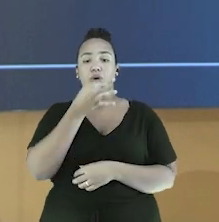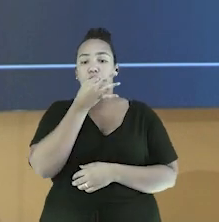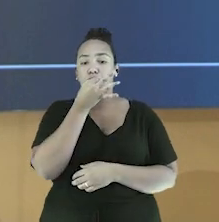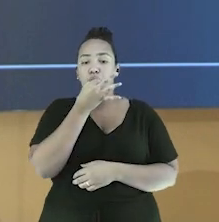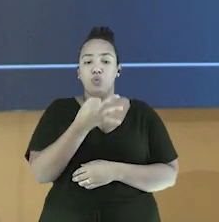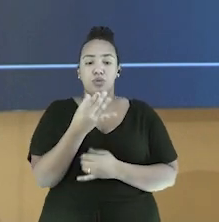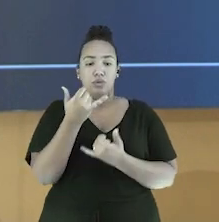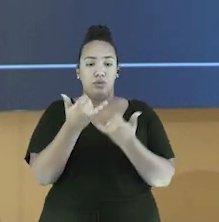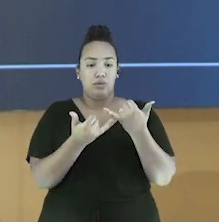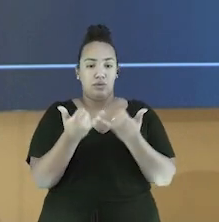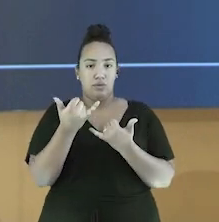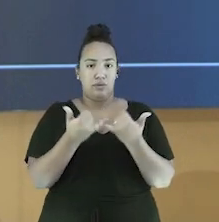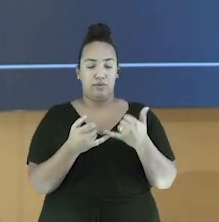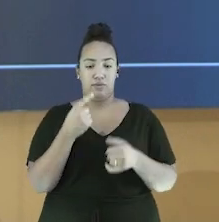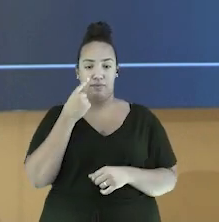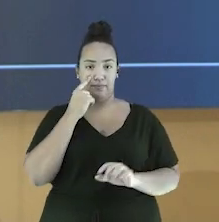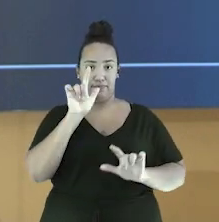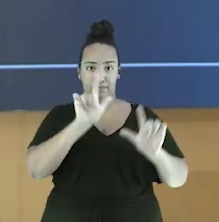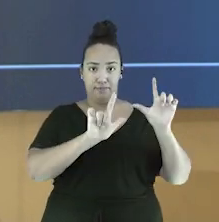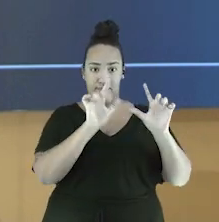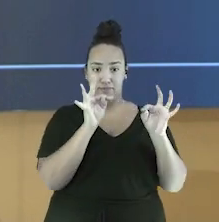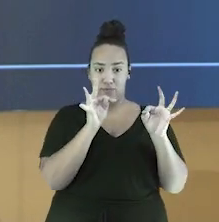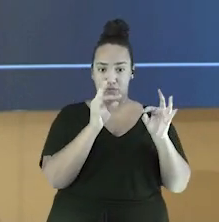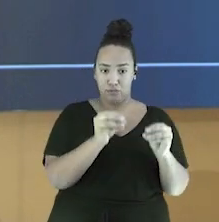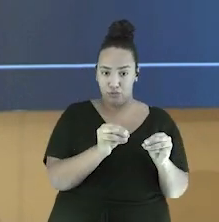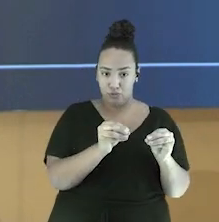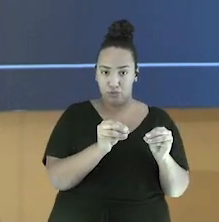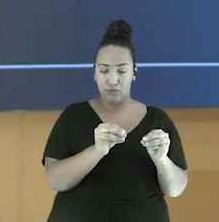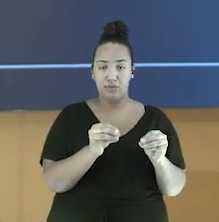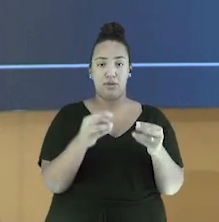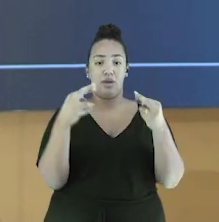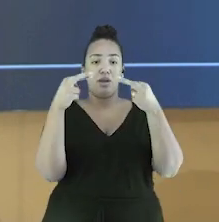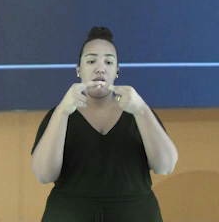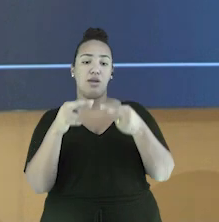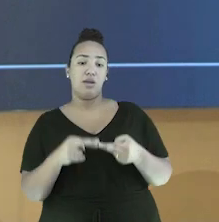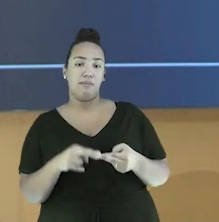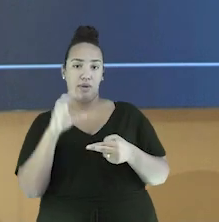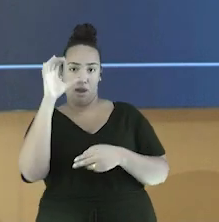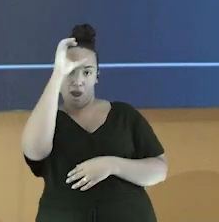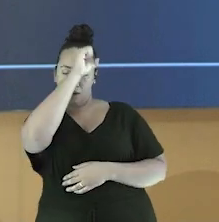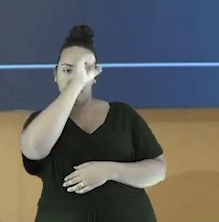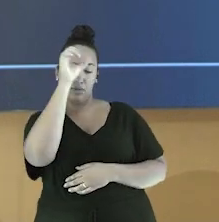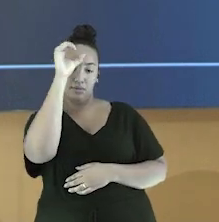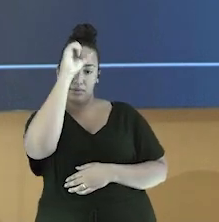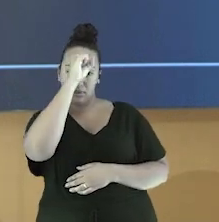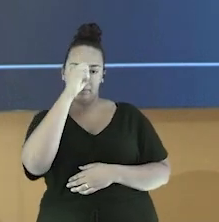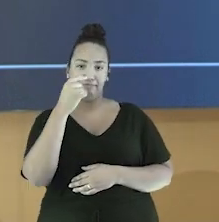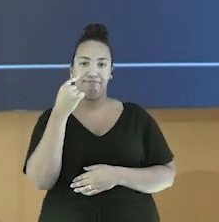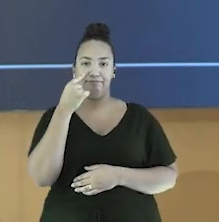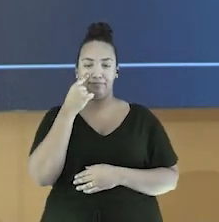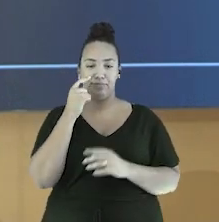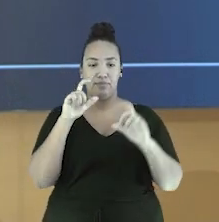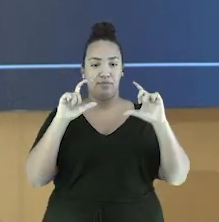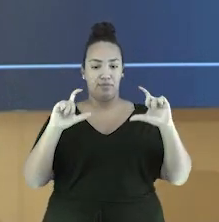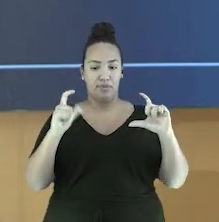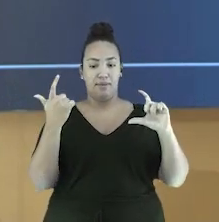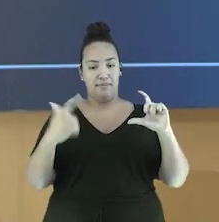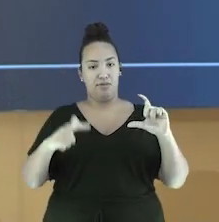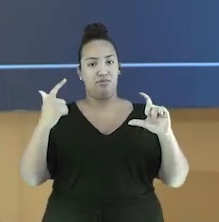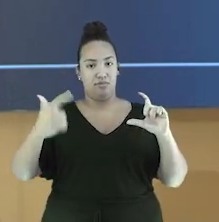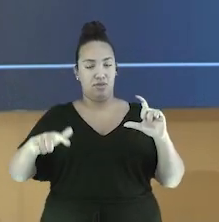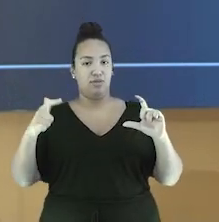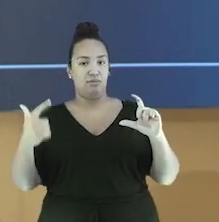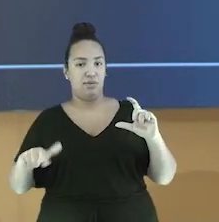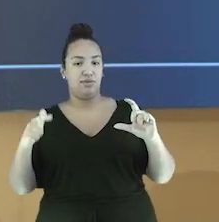no final. O som parecido. TudoTV, por exemplo, ele rima com aprender. Essa é a parte que repete em toda a música várias